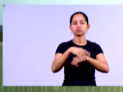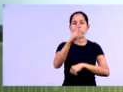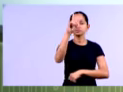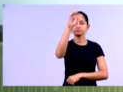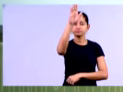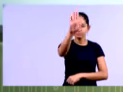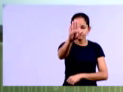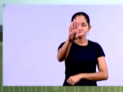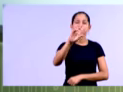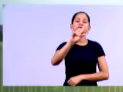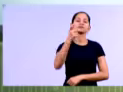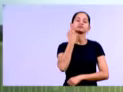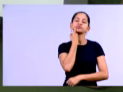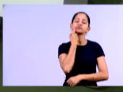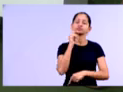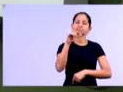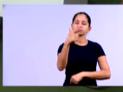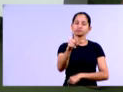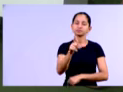e até a sexta-feira que vem.